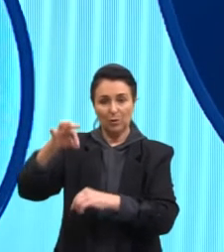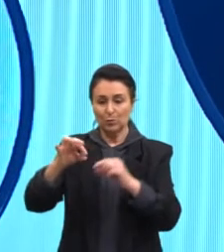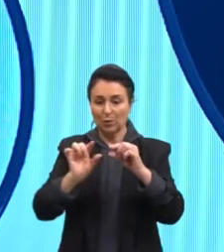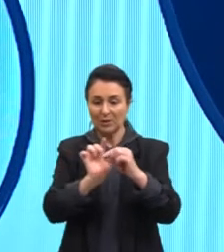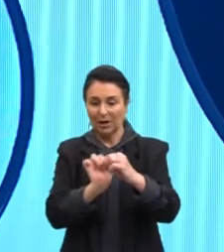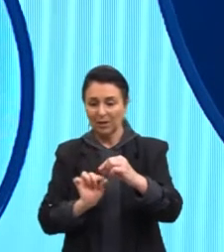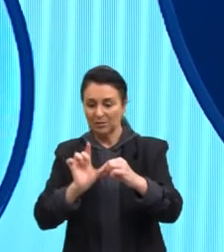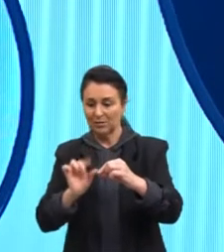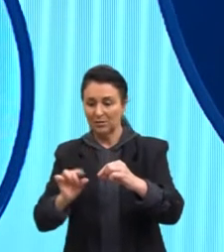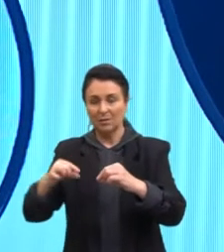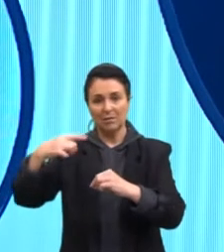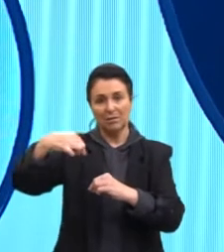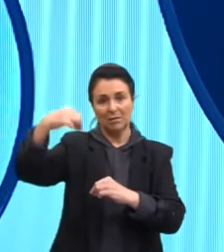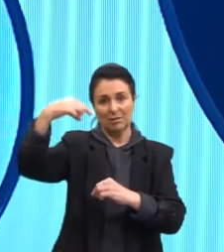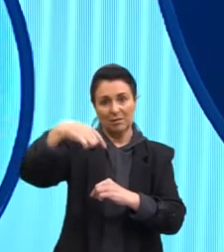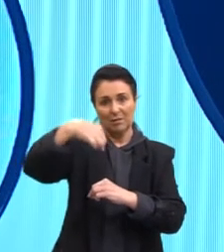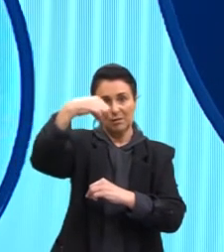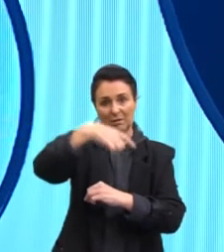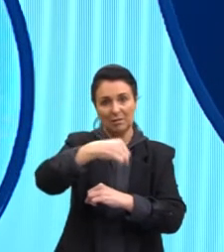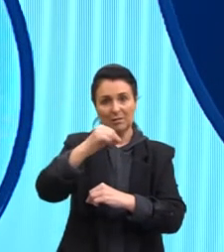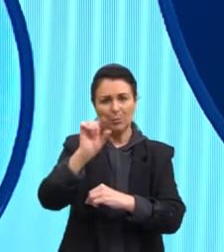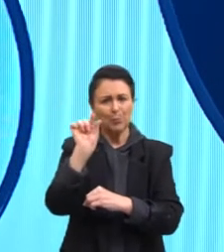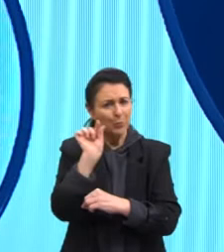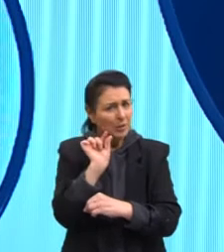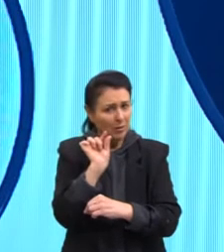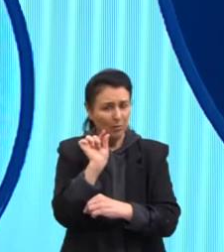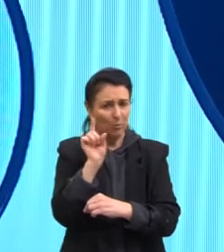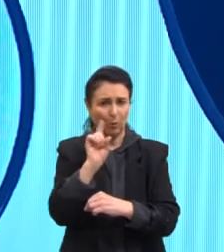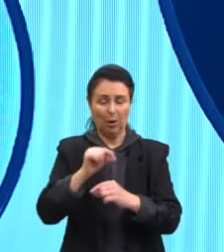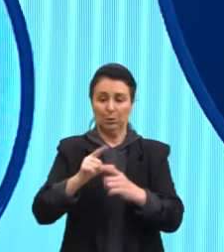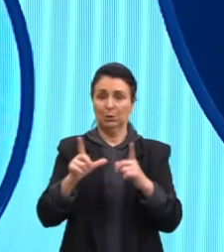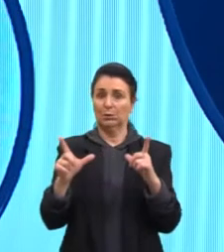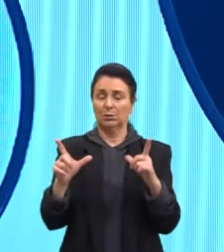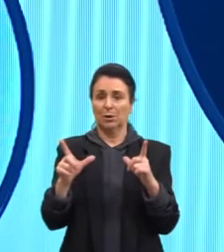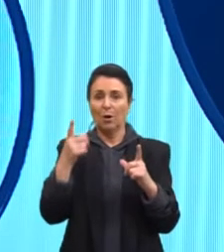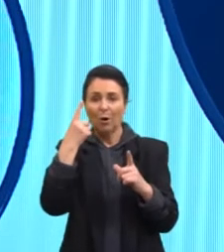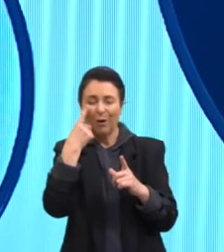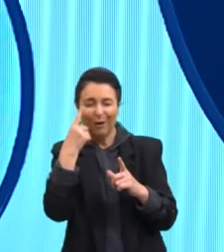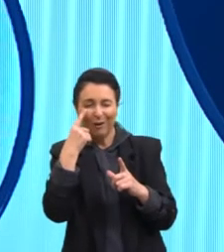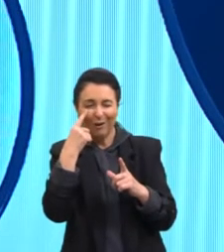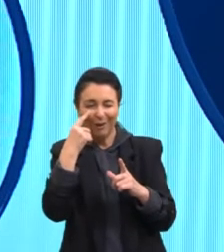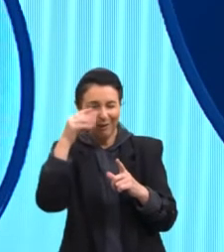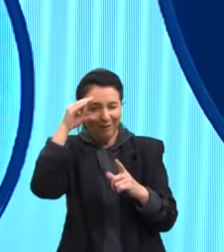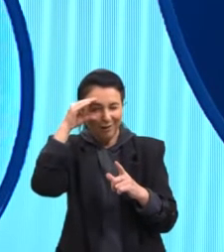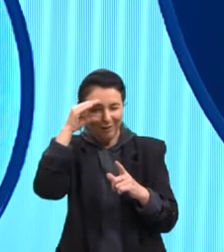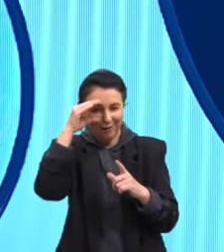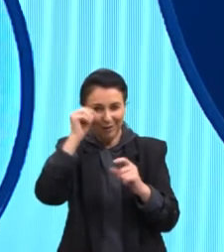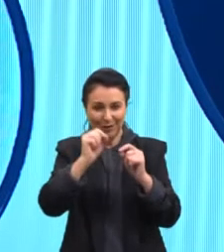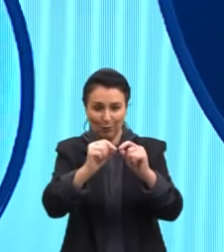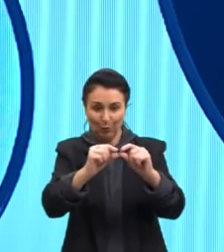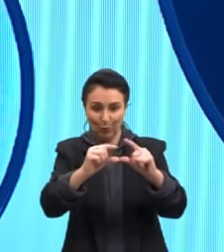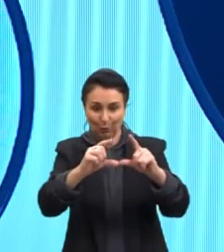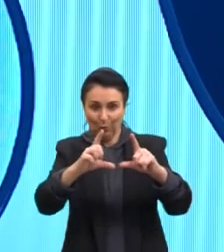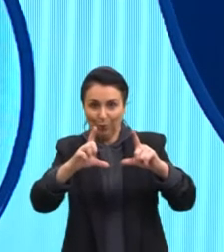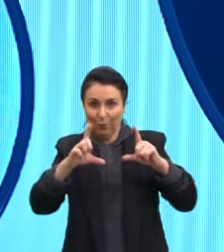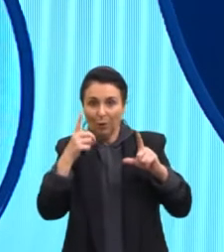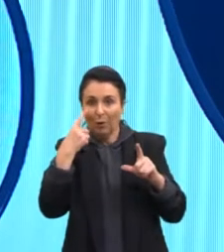bem pequenininhos, tá? Se você colocar o óculos aí, colocar um zoomzinho, vai ver bem os cílios.